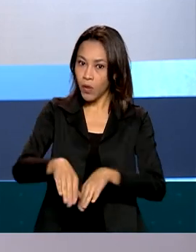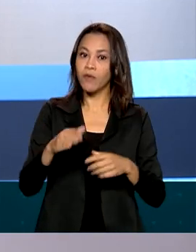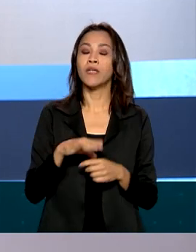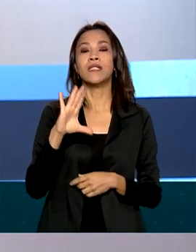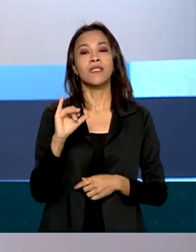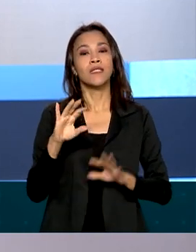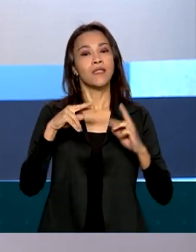matemática.